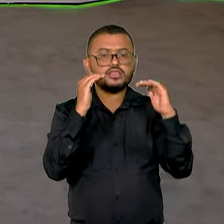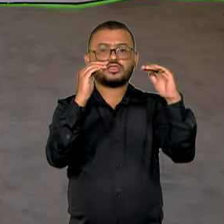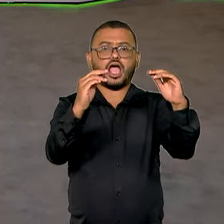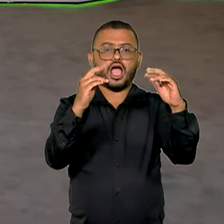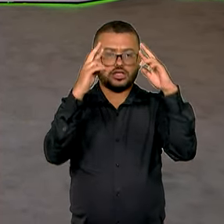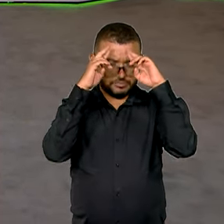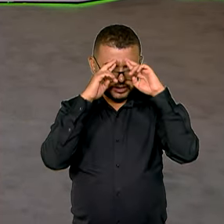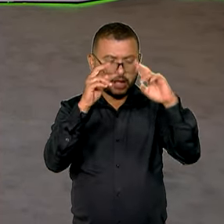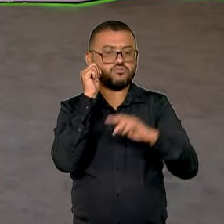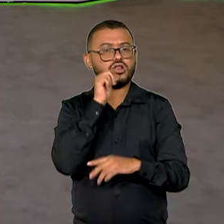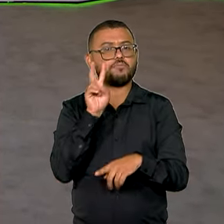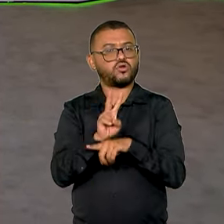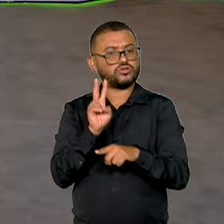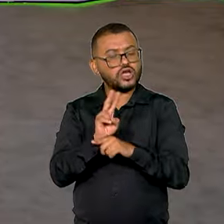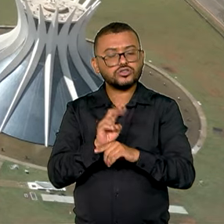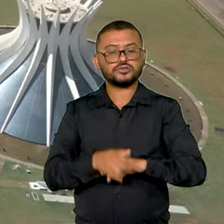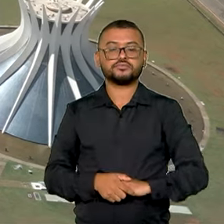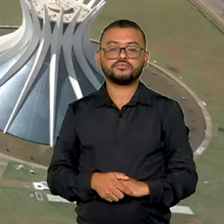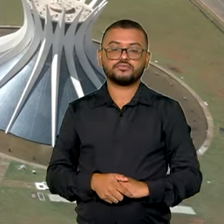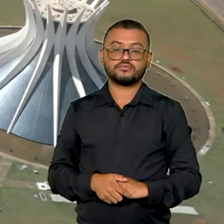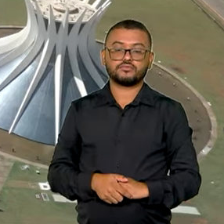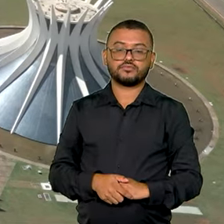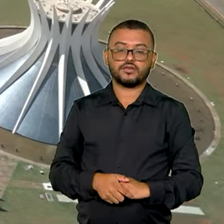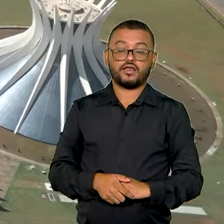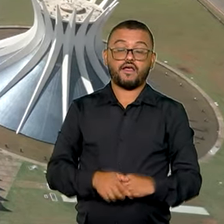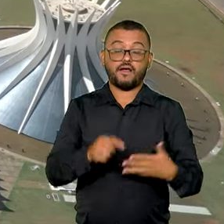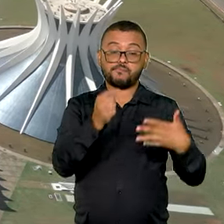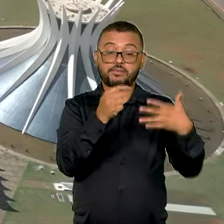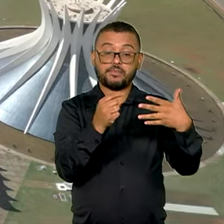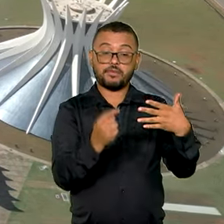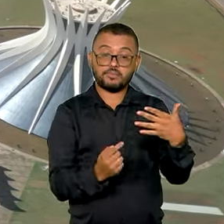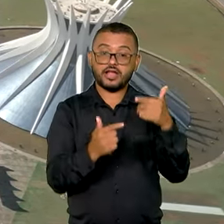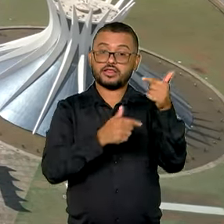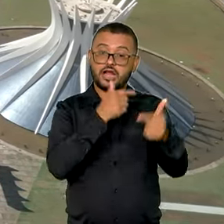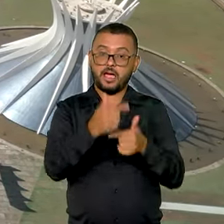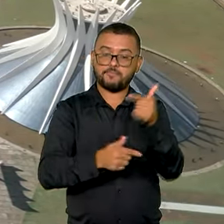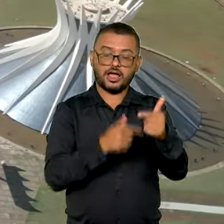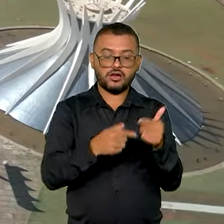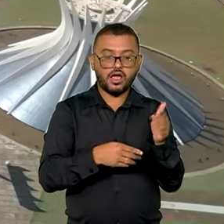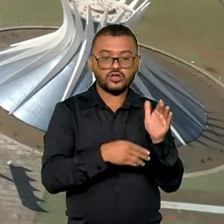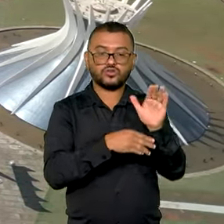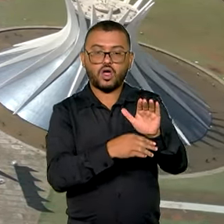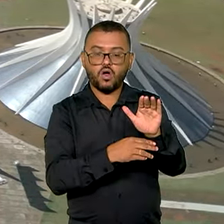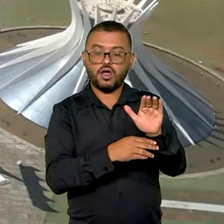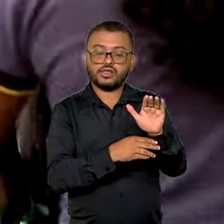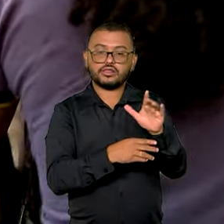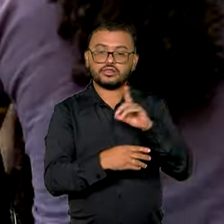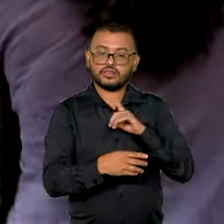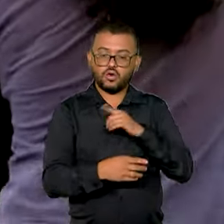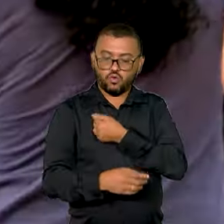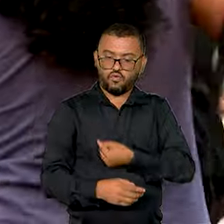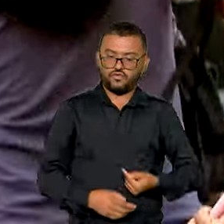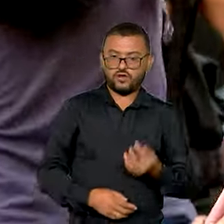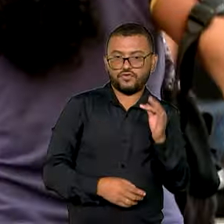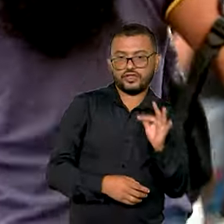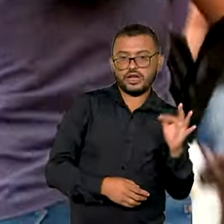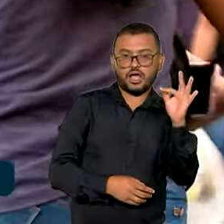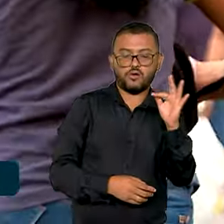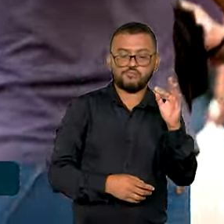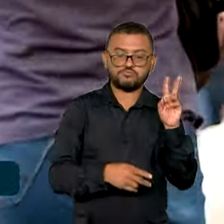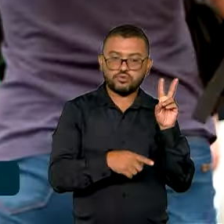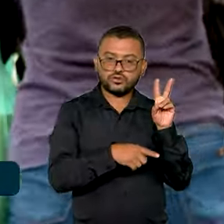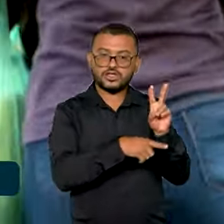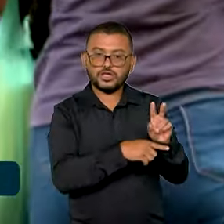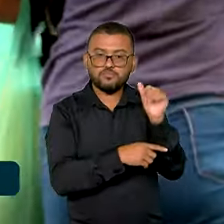proteção a elas. Uma série de ações vem sendo realizadas pelo governo federal para proteger e enfrentar a